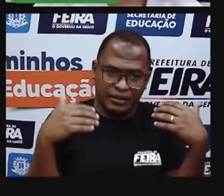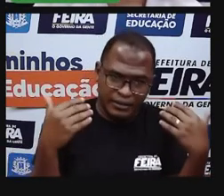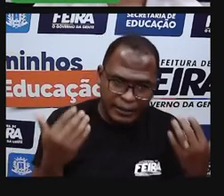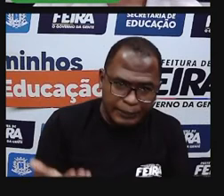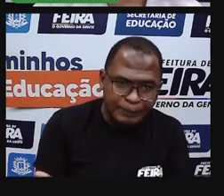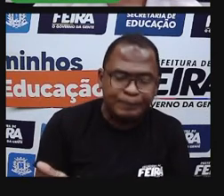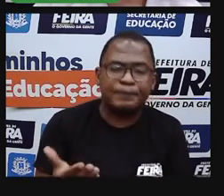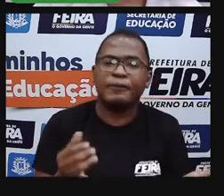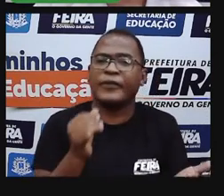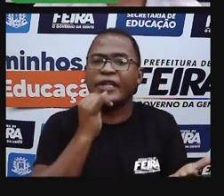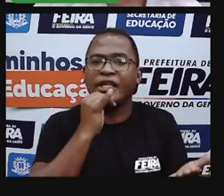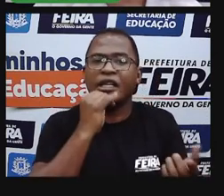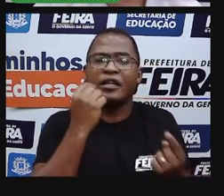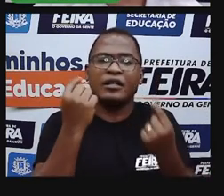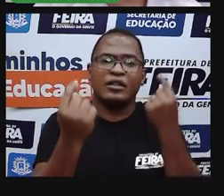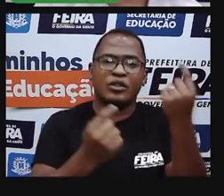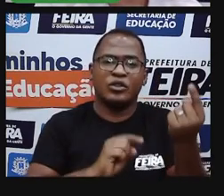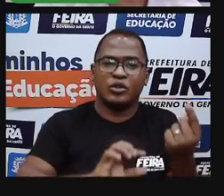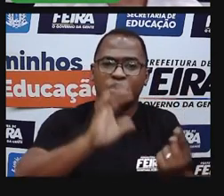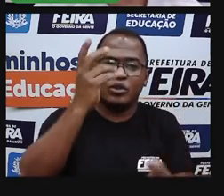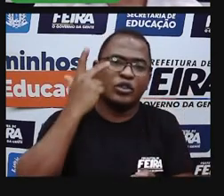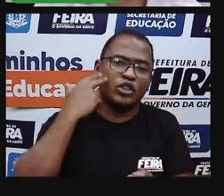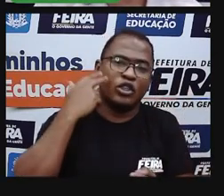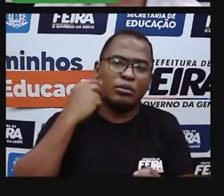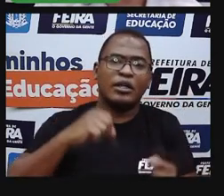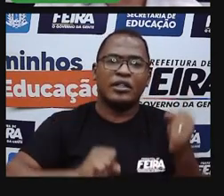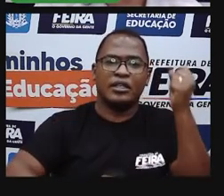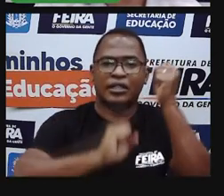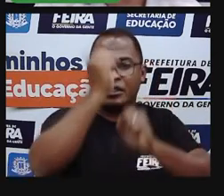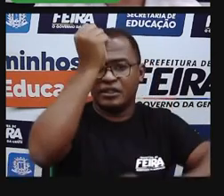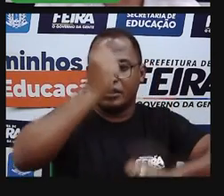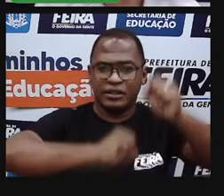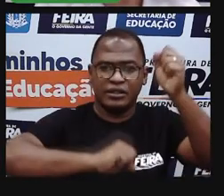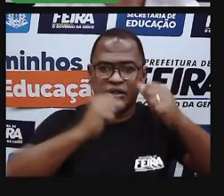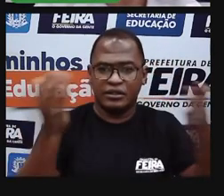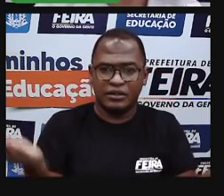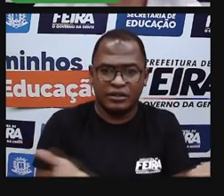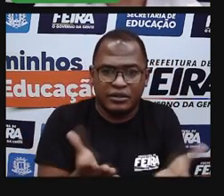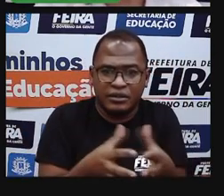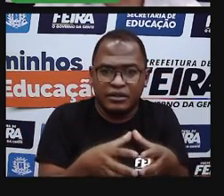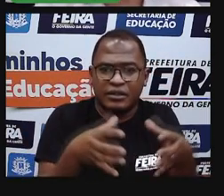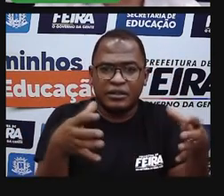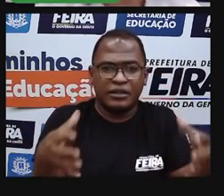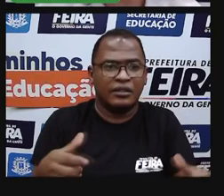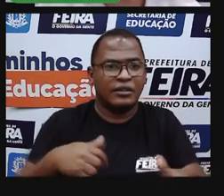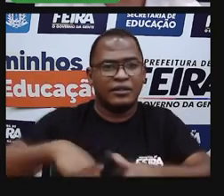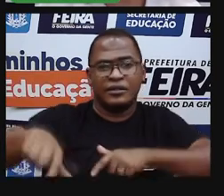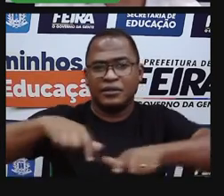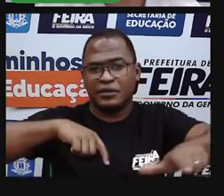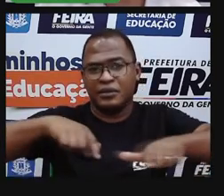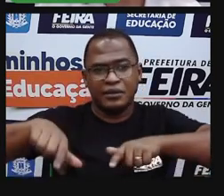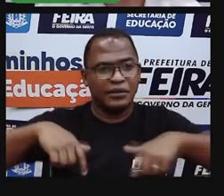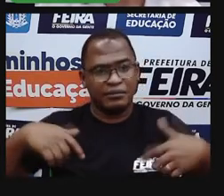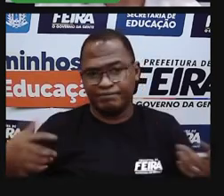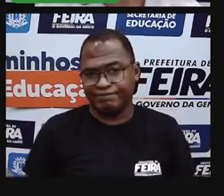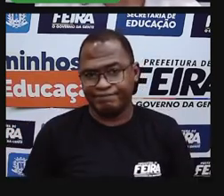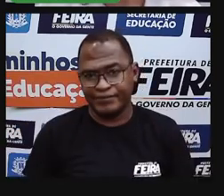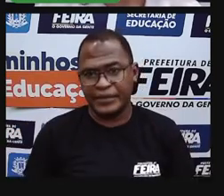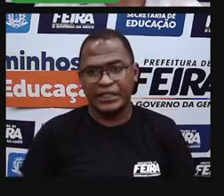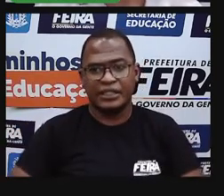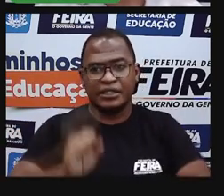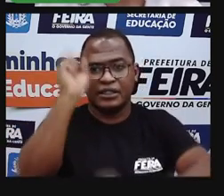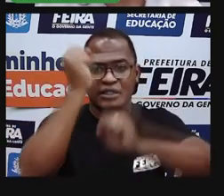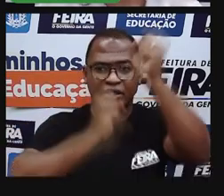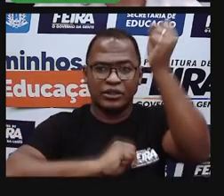é certo que perto do CIS nós temos uma comunidade muito grande de pessoas, inclusive, que trabalham nessas indústrias. então,